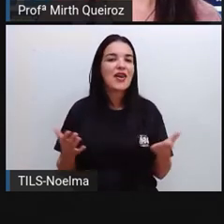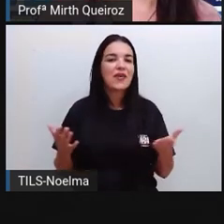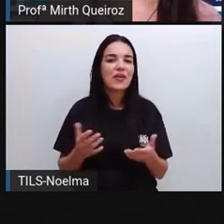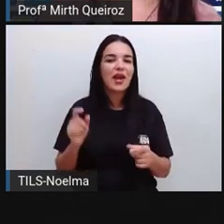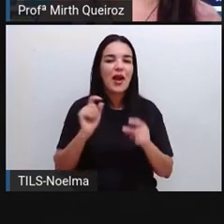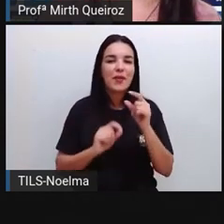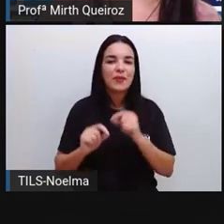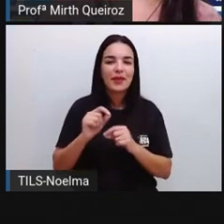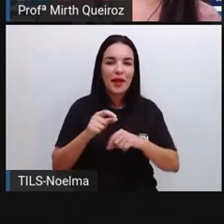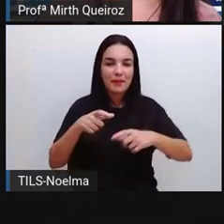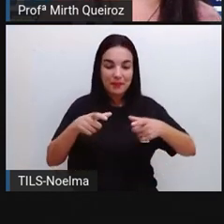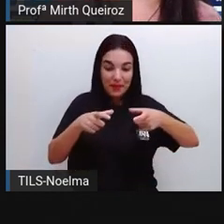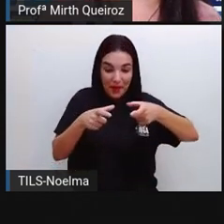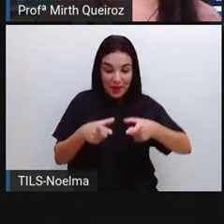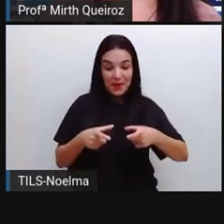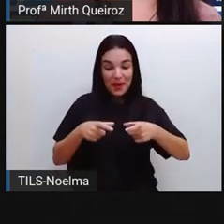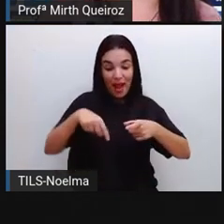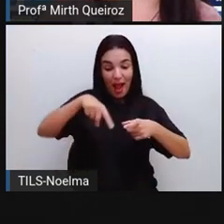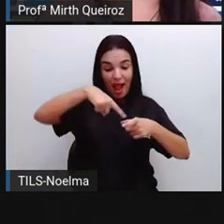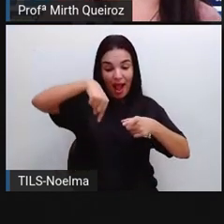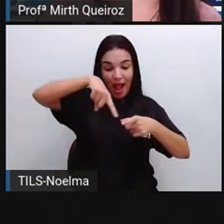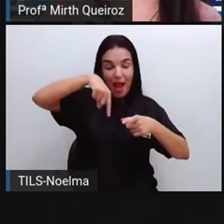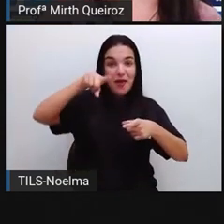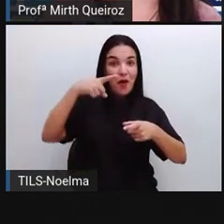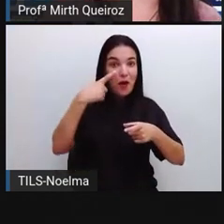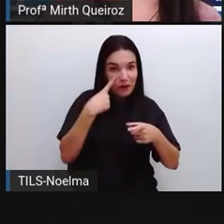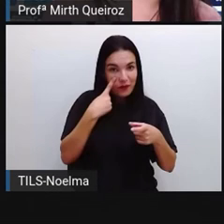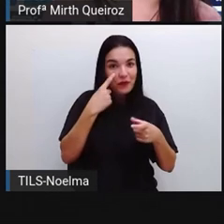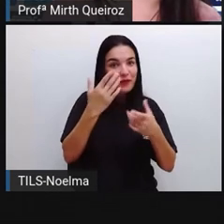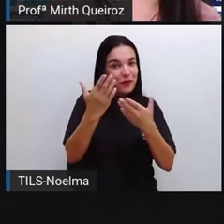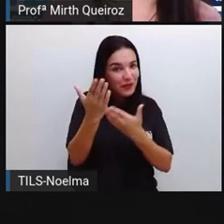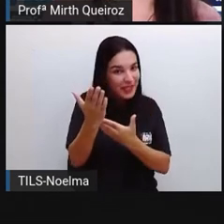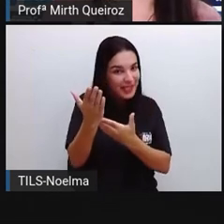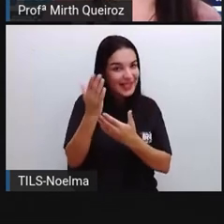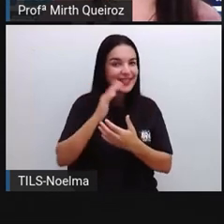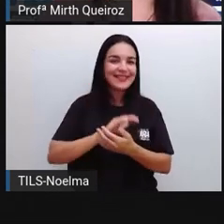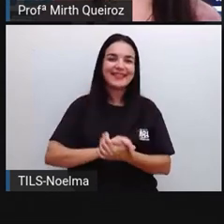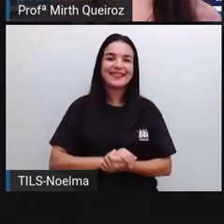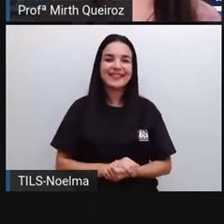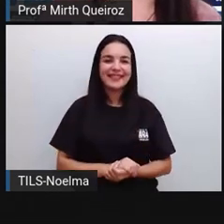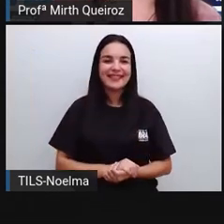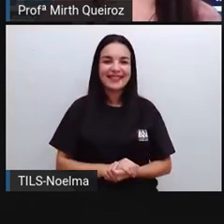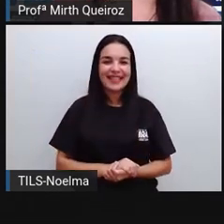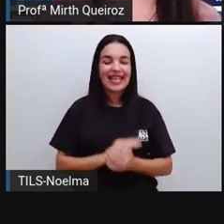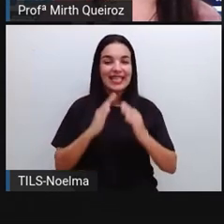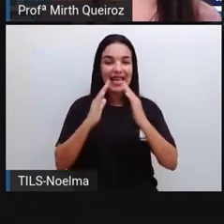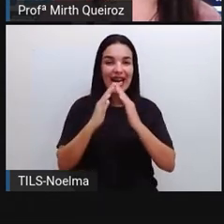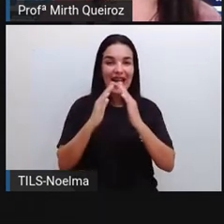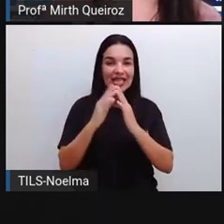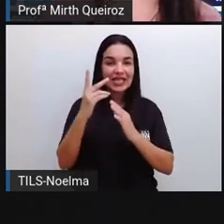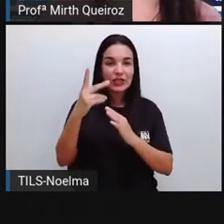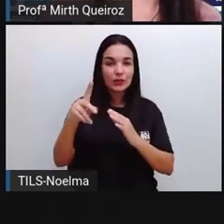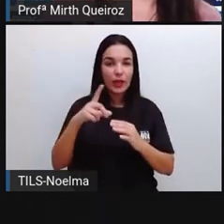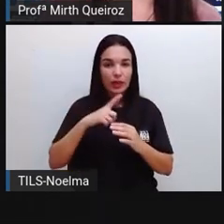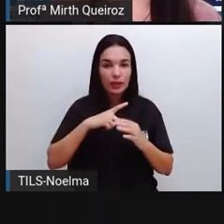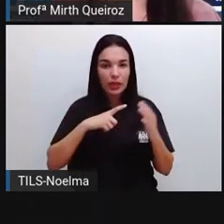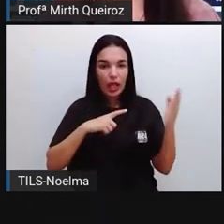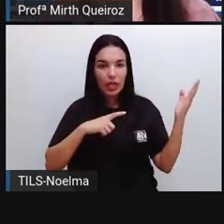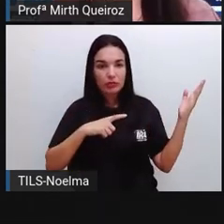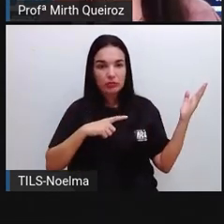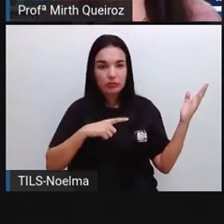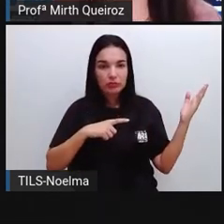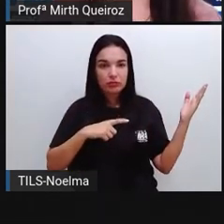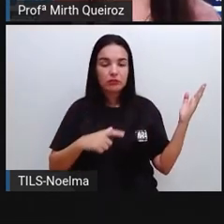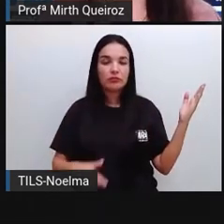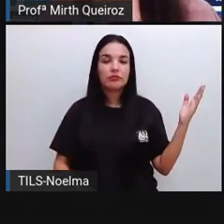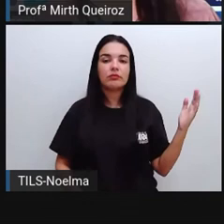e aí vocês podem analisar lá, né? Aquela parte que a gente tem de faixa de valores,